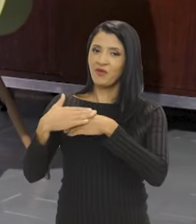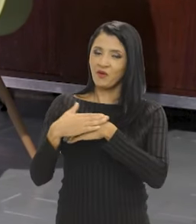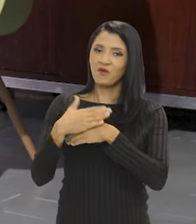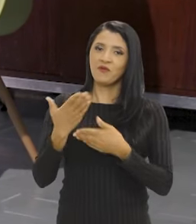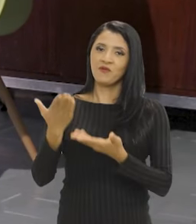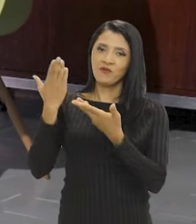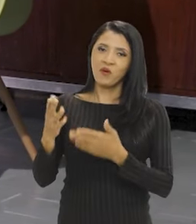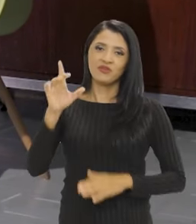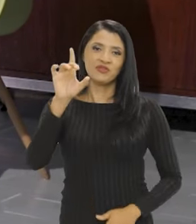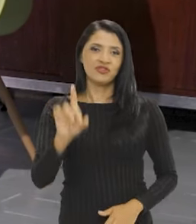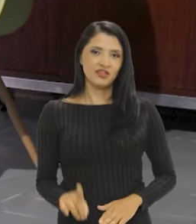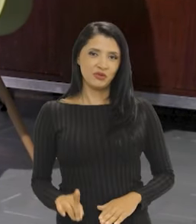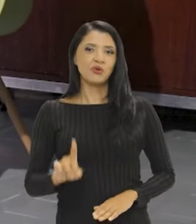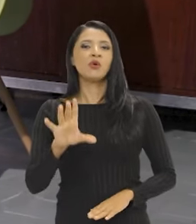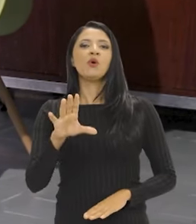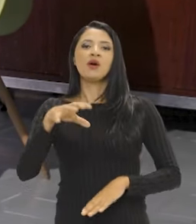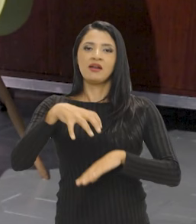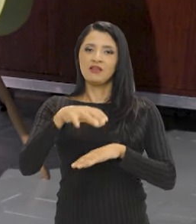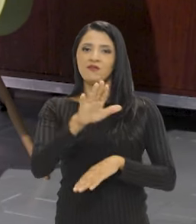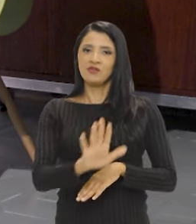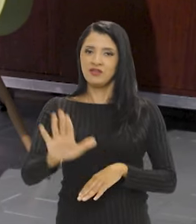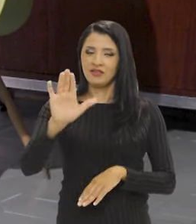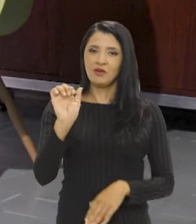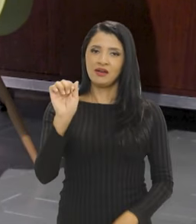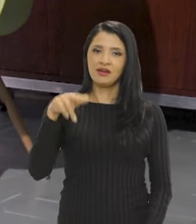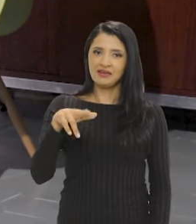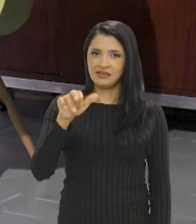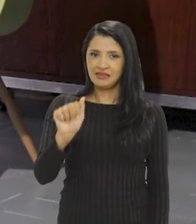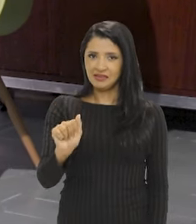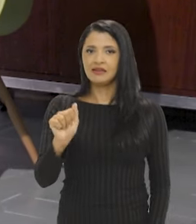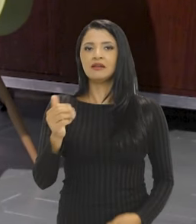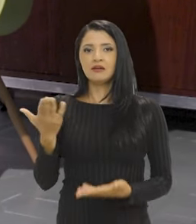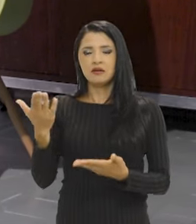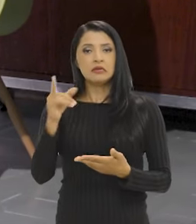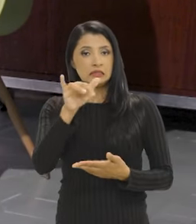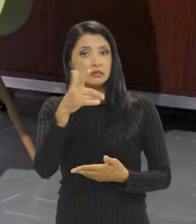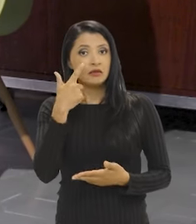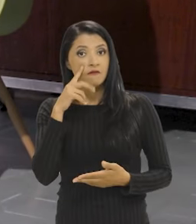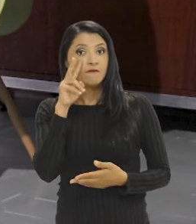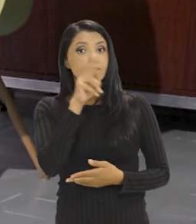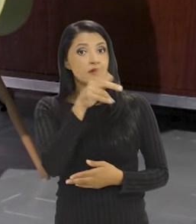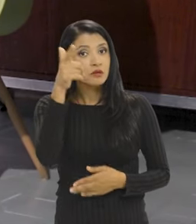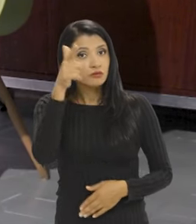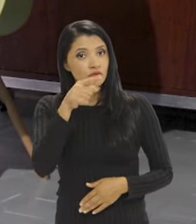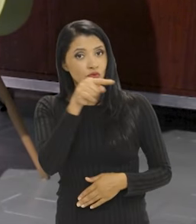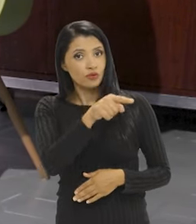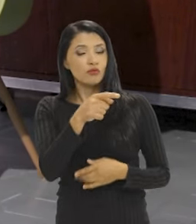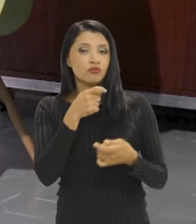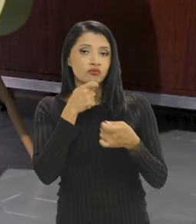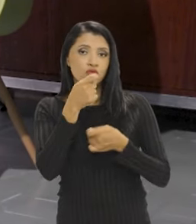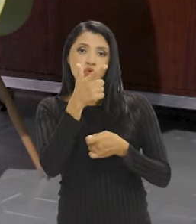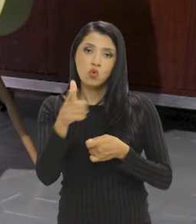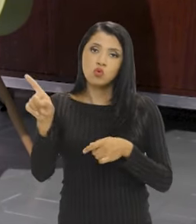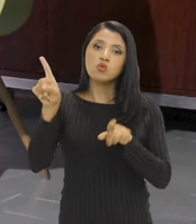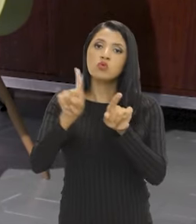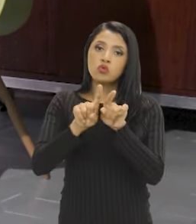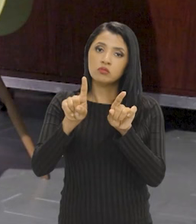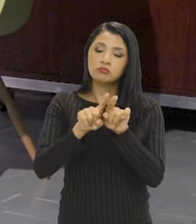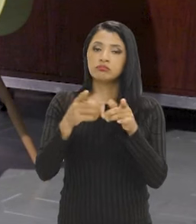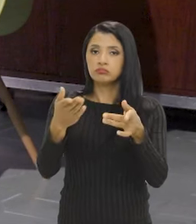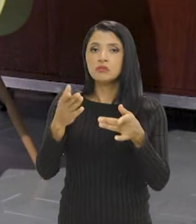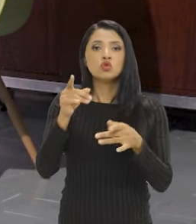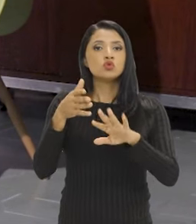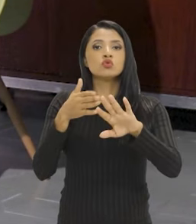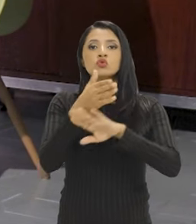essa foi a minha conversa com a diretora do Arquivo Nacional, a Ana Flávia Magalhães. Se você quiser rever esta ou outras